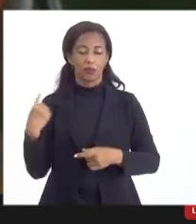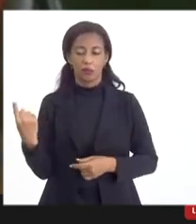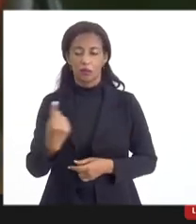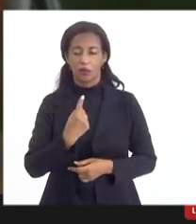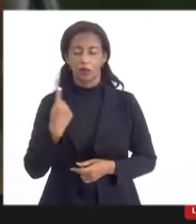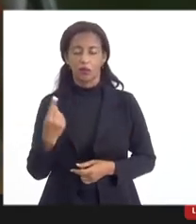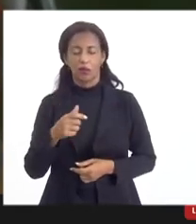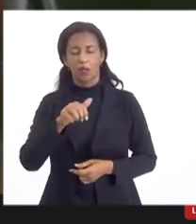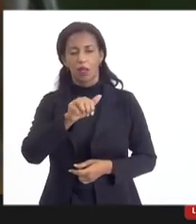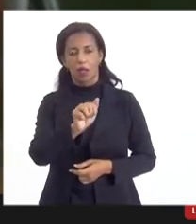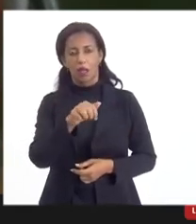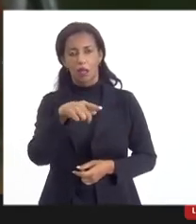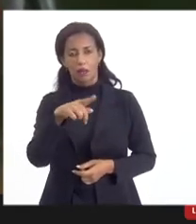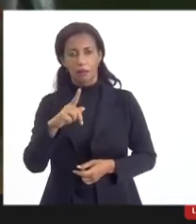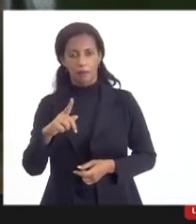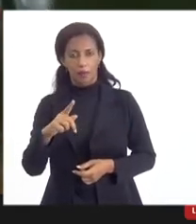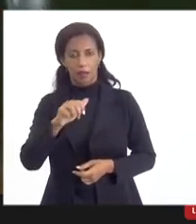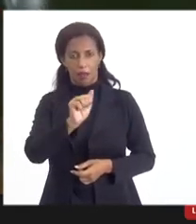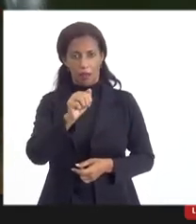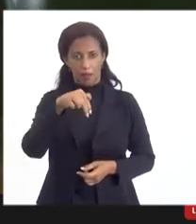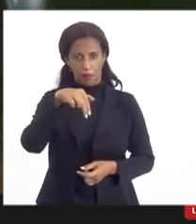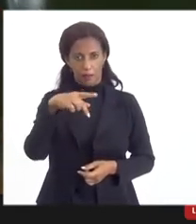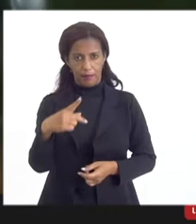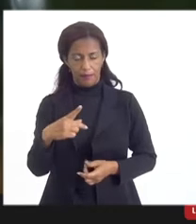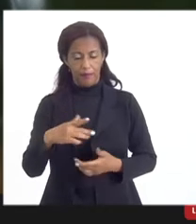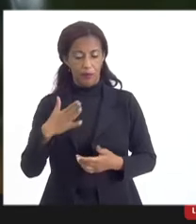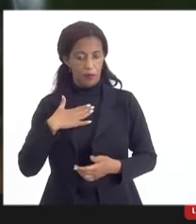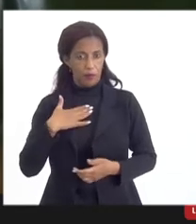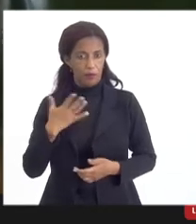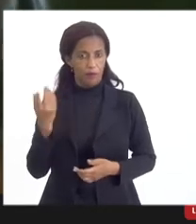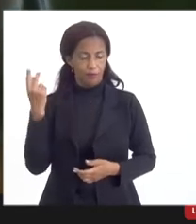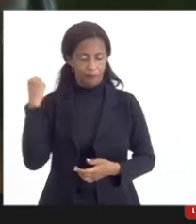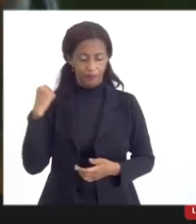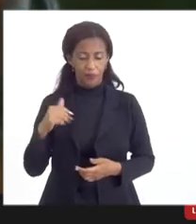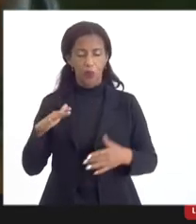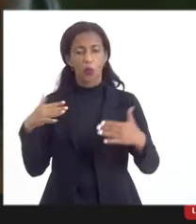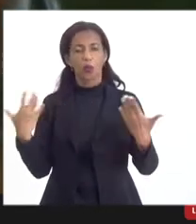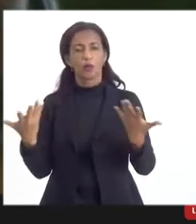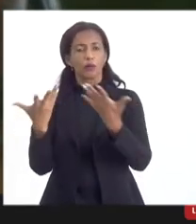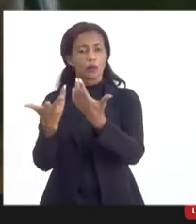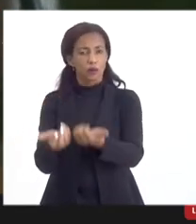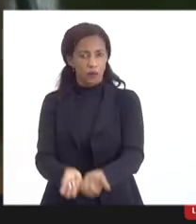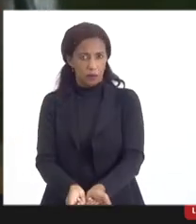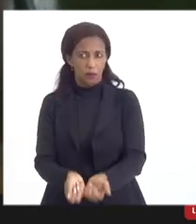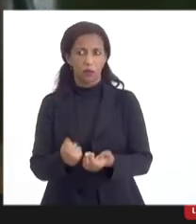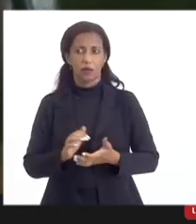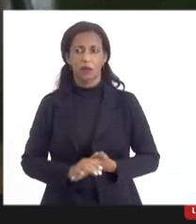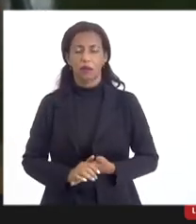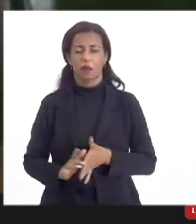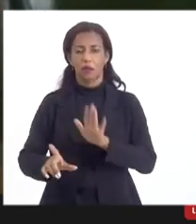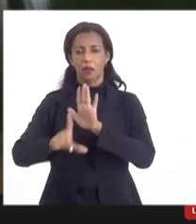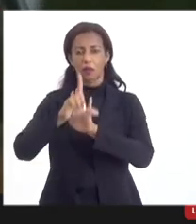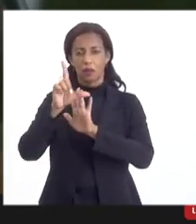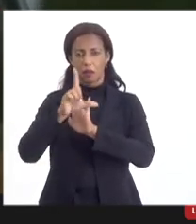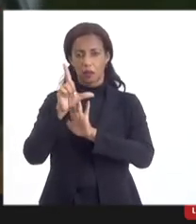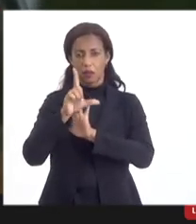nós na INP, pelo menos no meu tempo. Quando você permitir, e a legislação tem que assambarcar